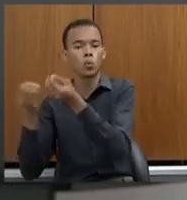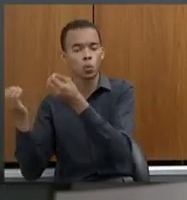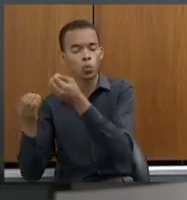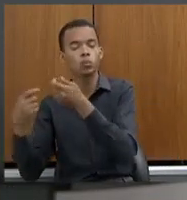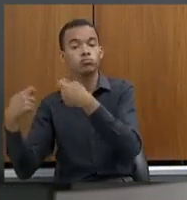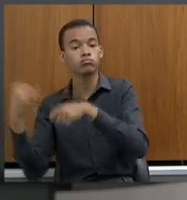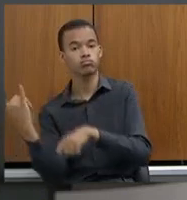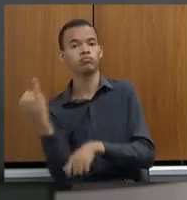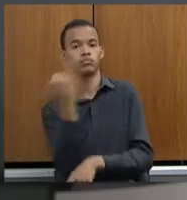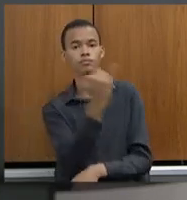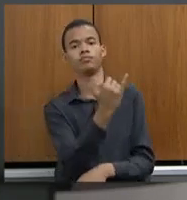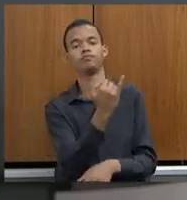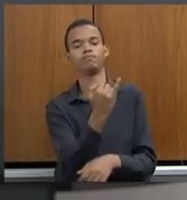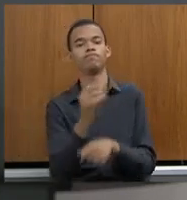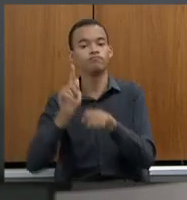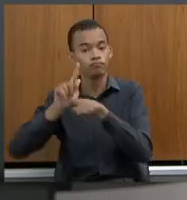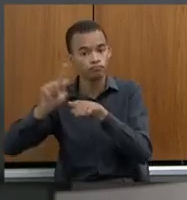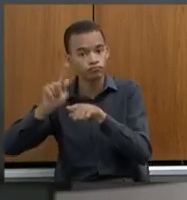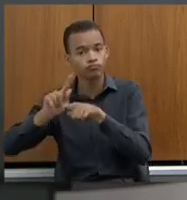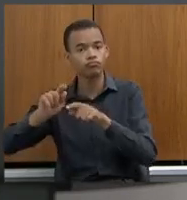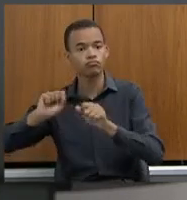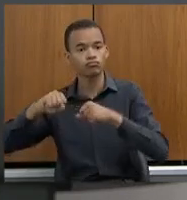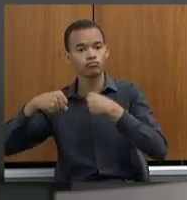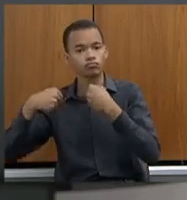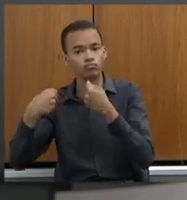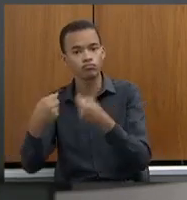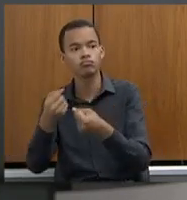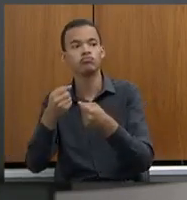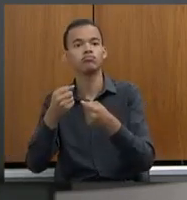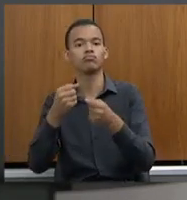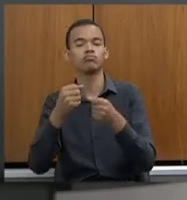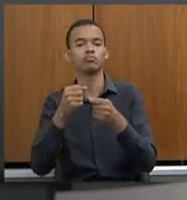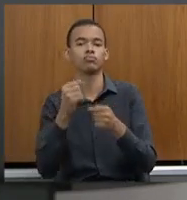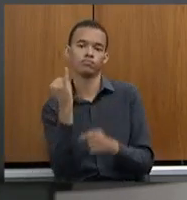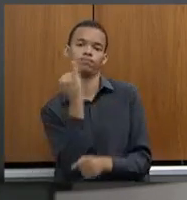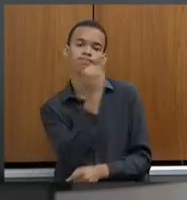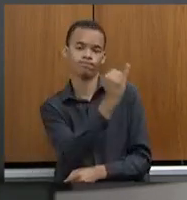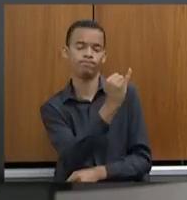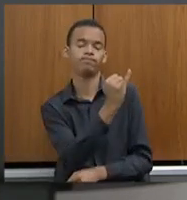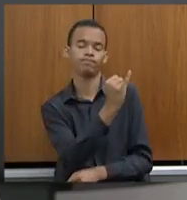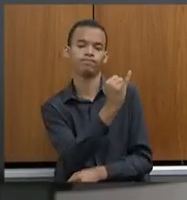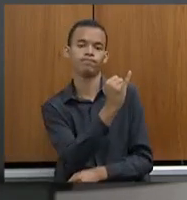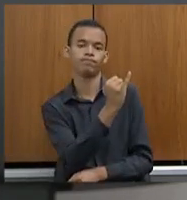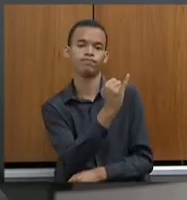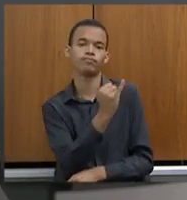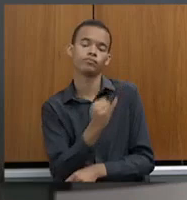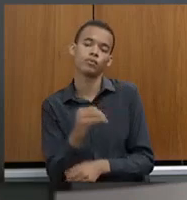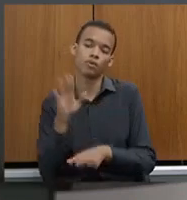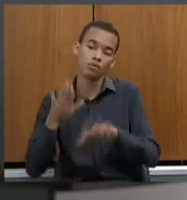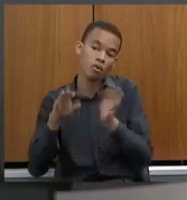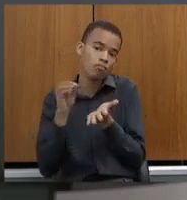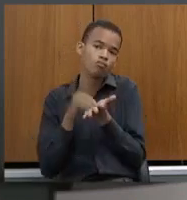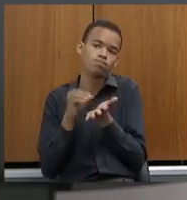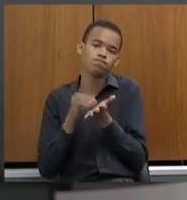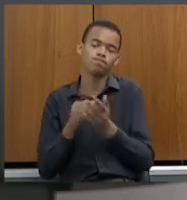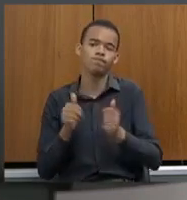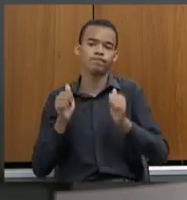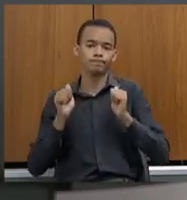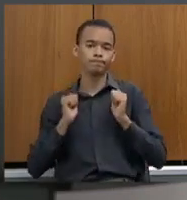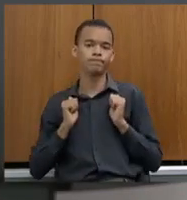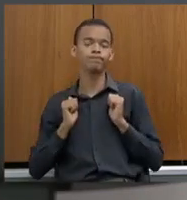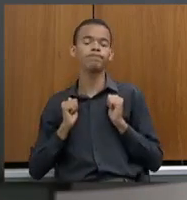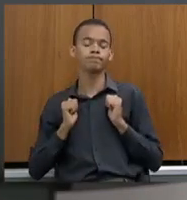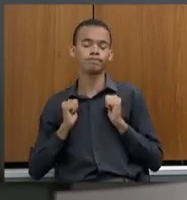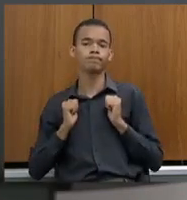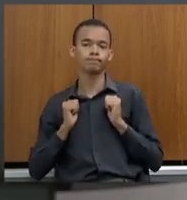gestão, falta iniciativa do próprio policial que está lá na ponta. Então, é bom deixar isso claro que, por